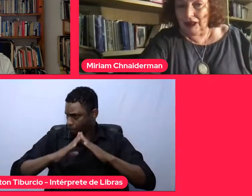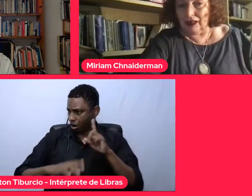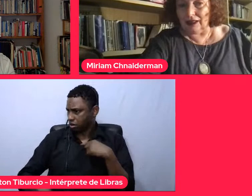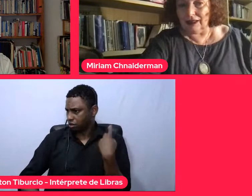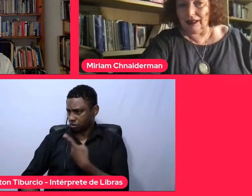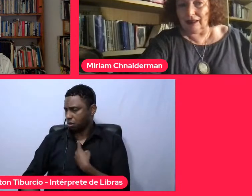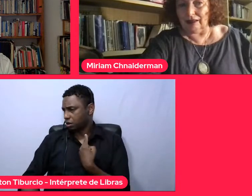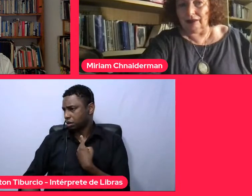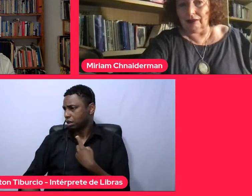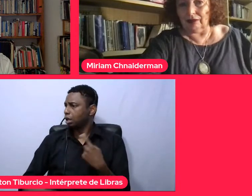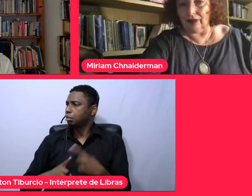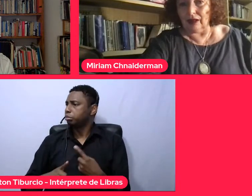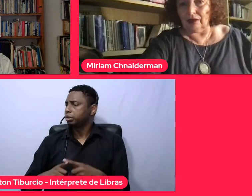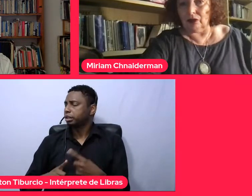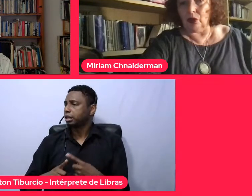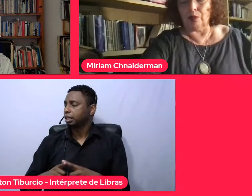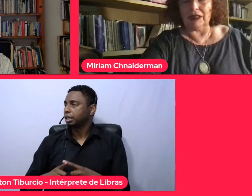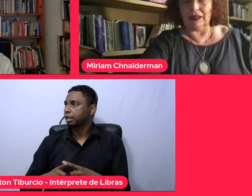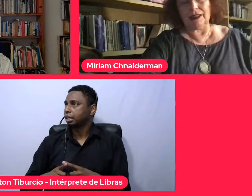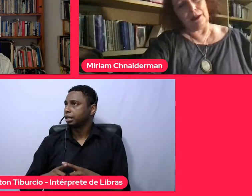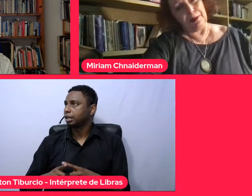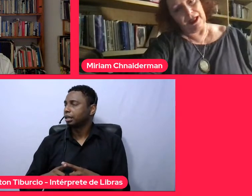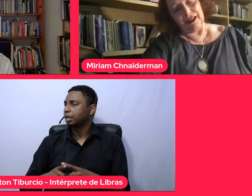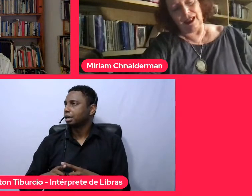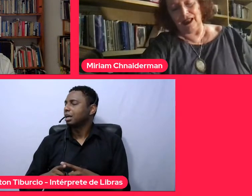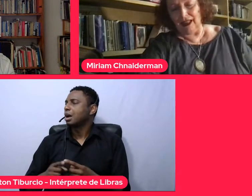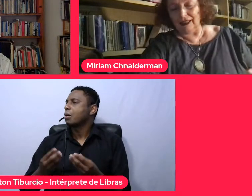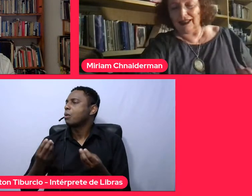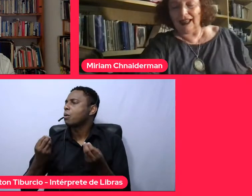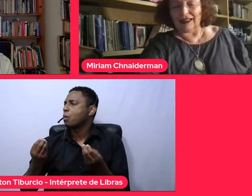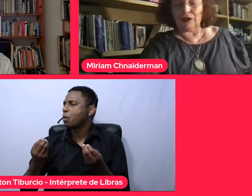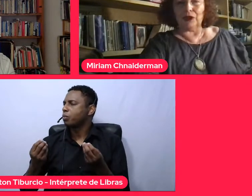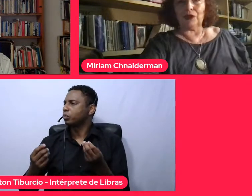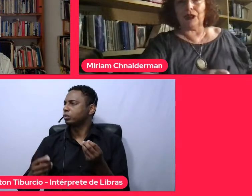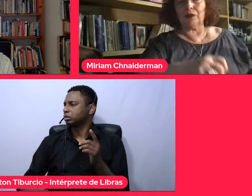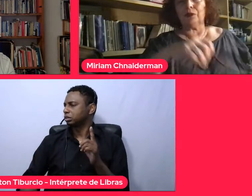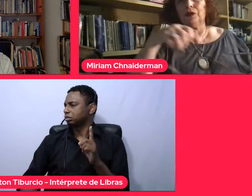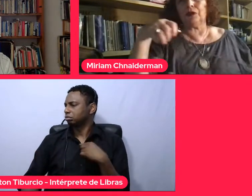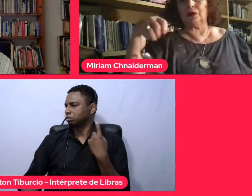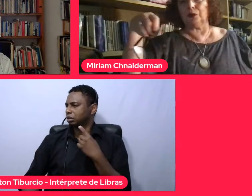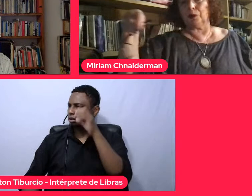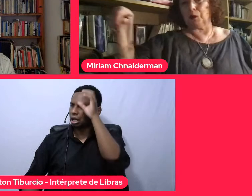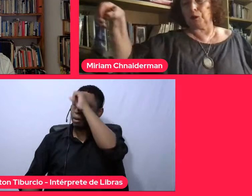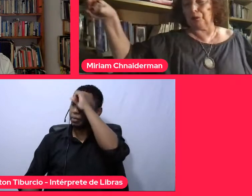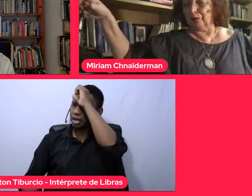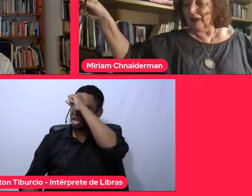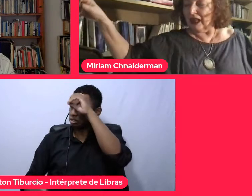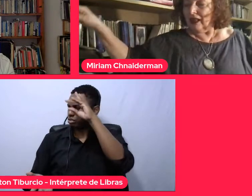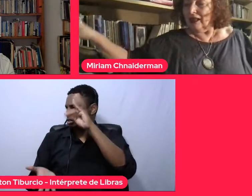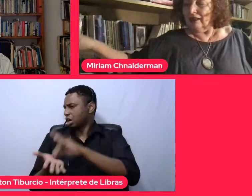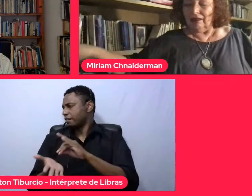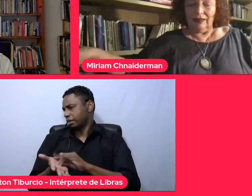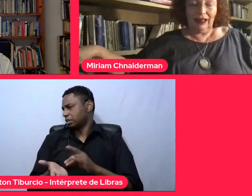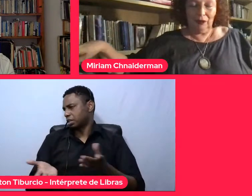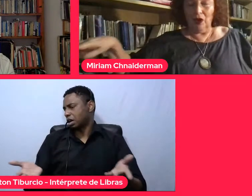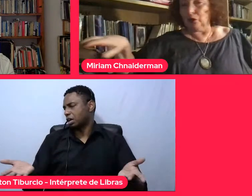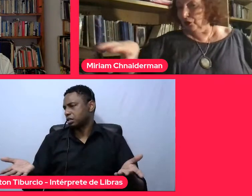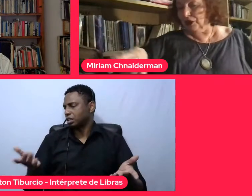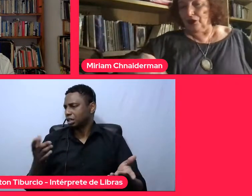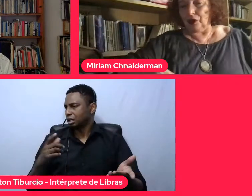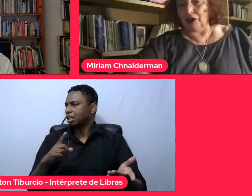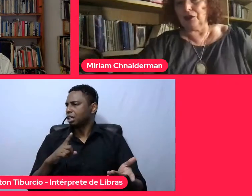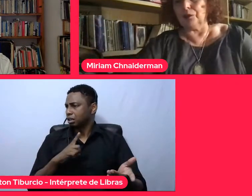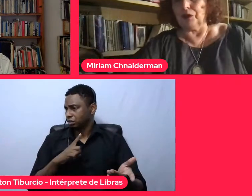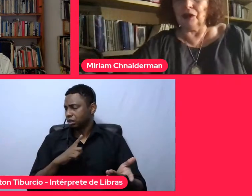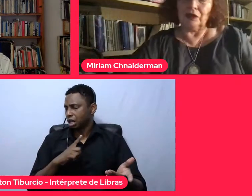determina, assim, o como a gente aprende a realidade, eu tenho muito, tem um